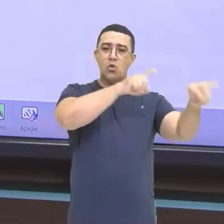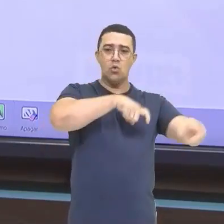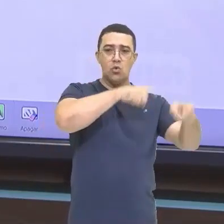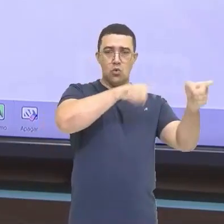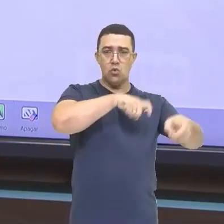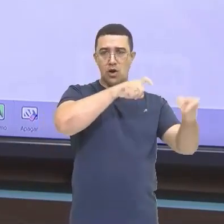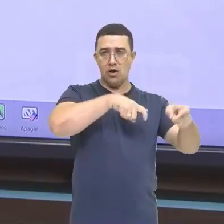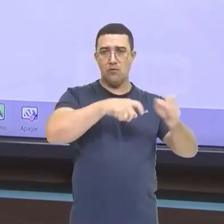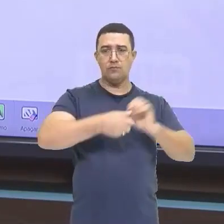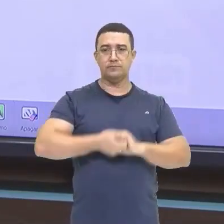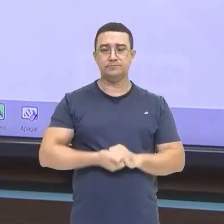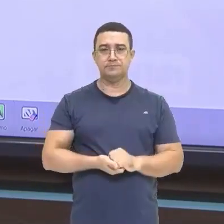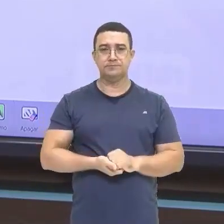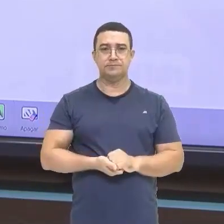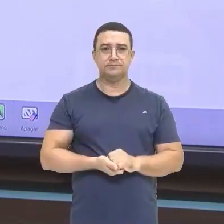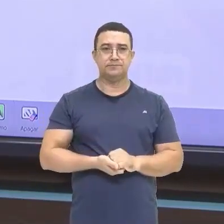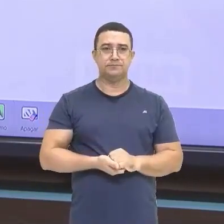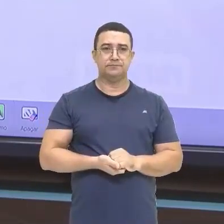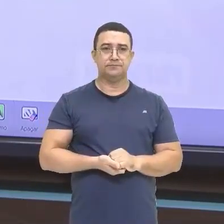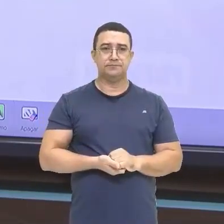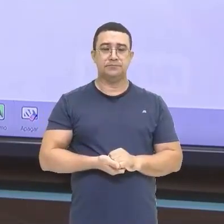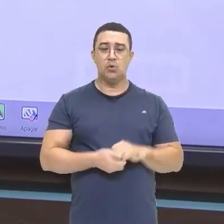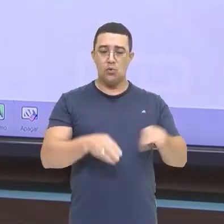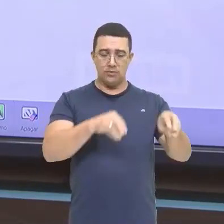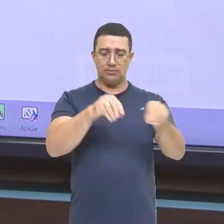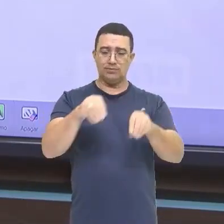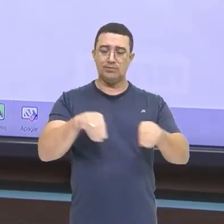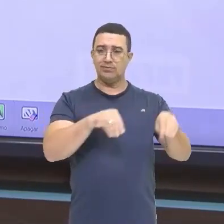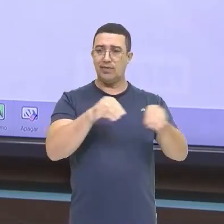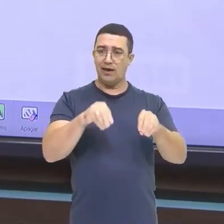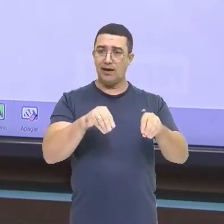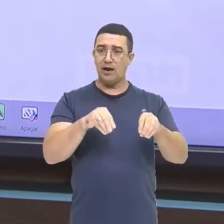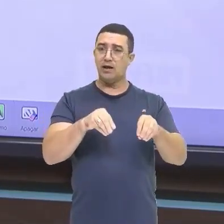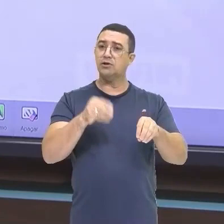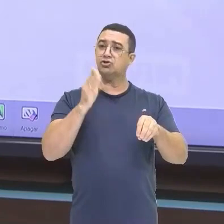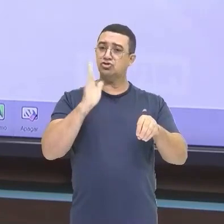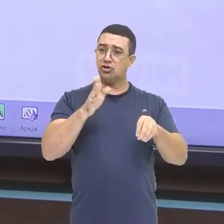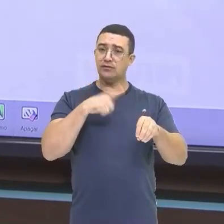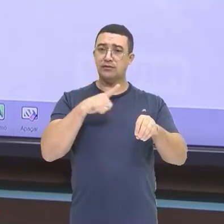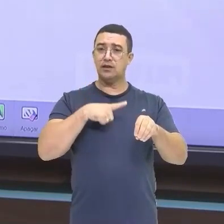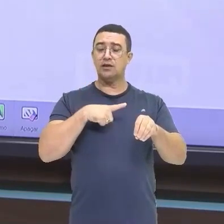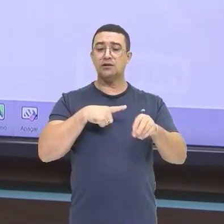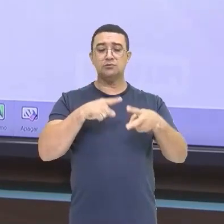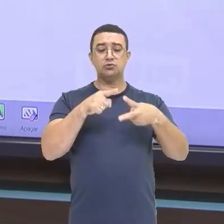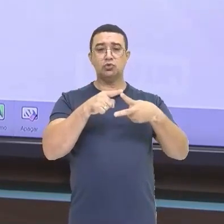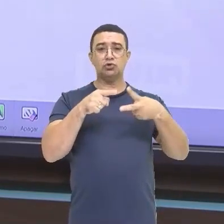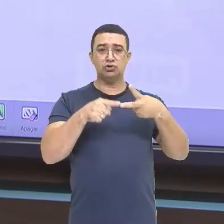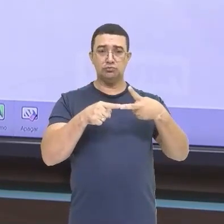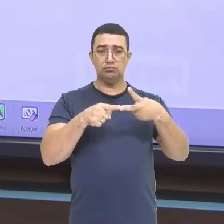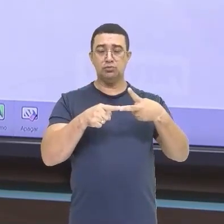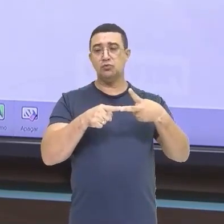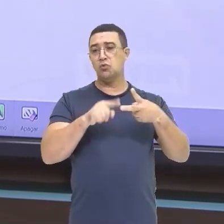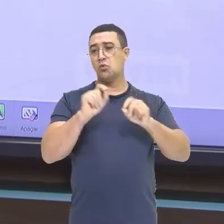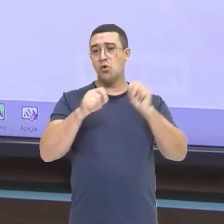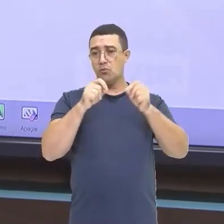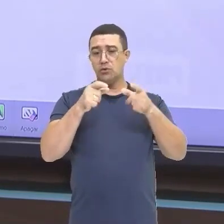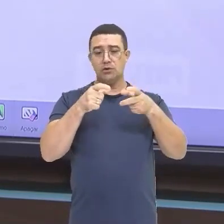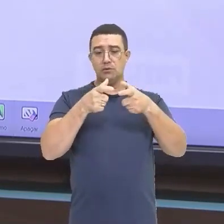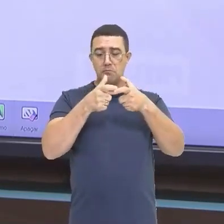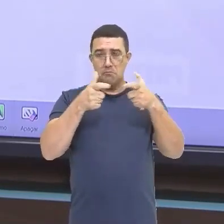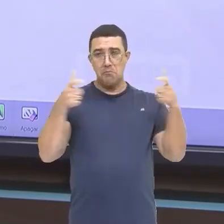Classificações aí Que nós vimos E essas terras Elas já vão ter aí Dois tipos de porte Tanto médio Quanto grande